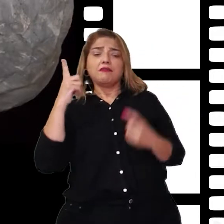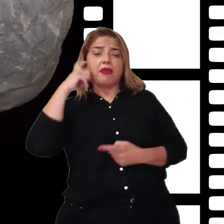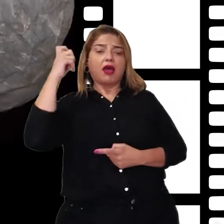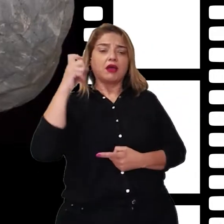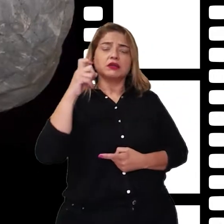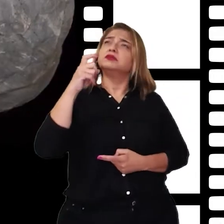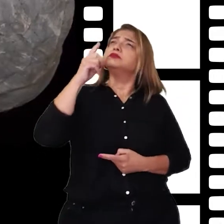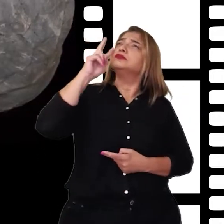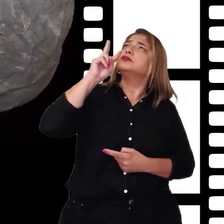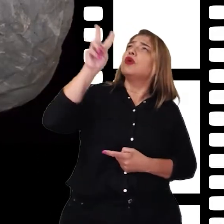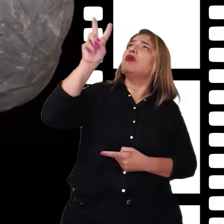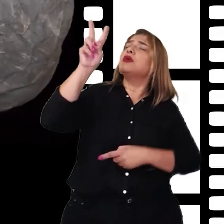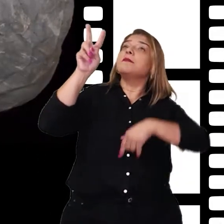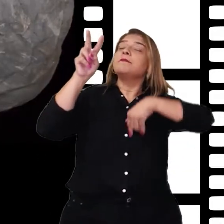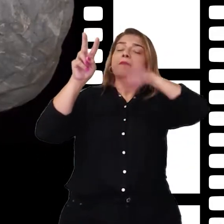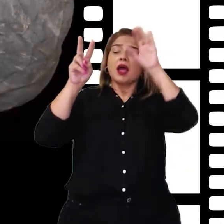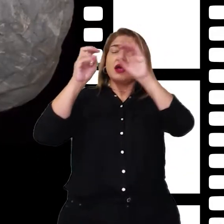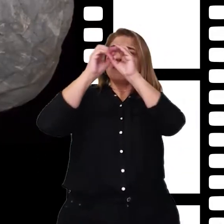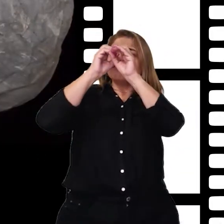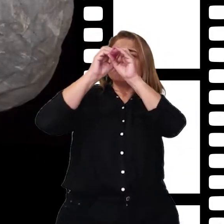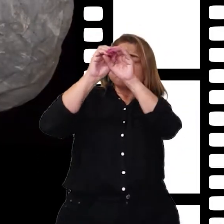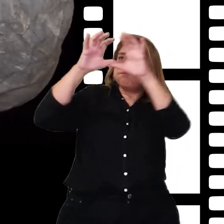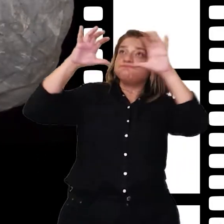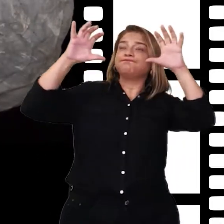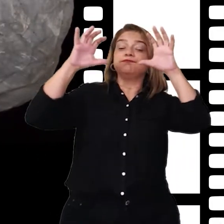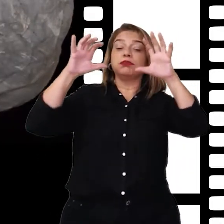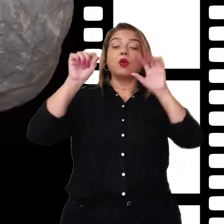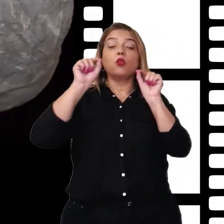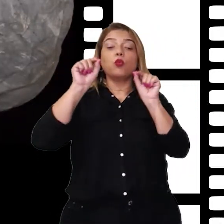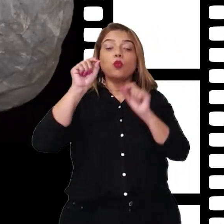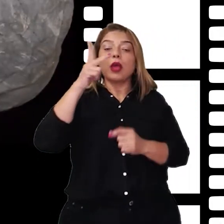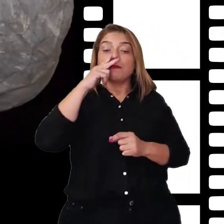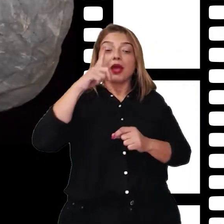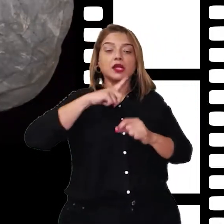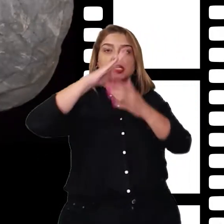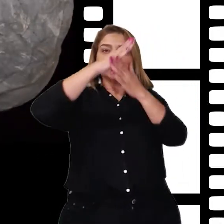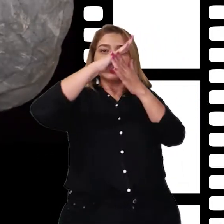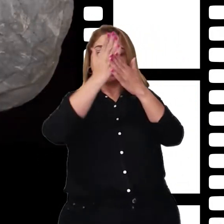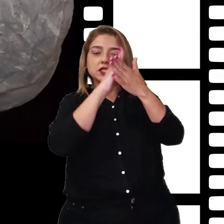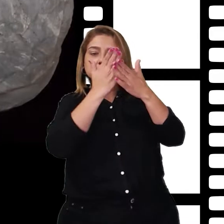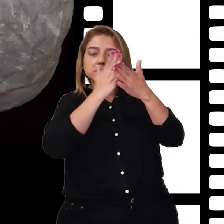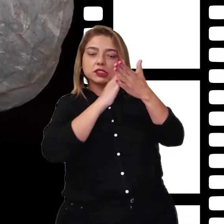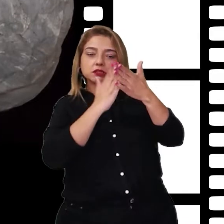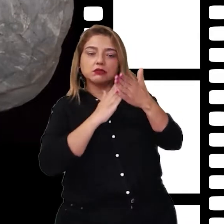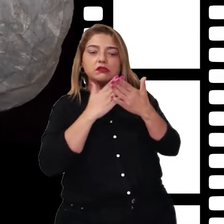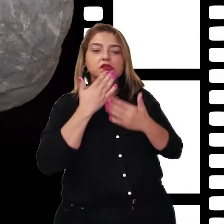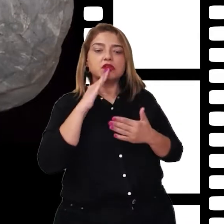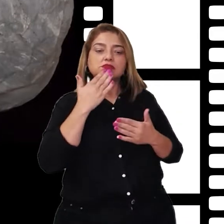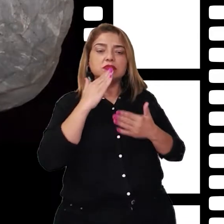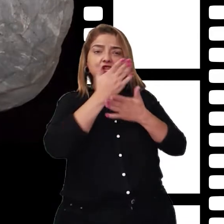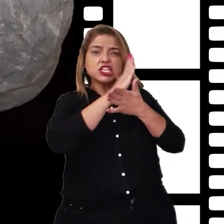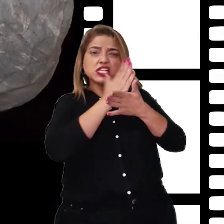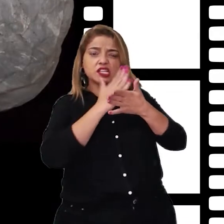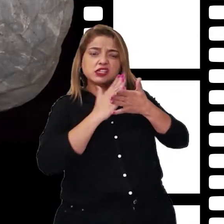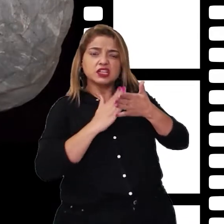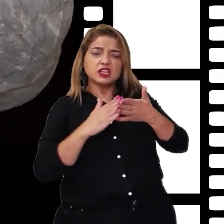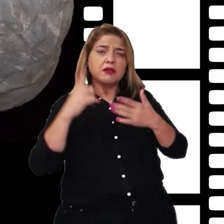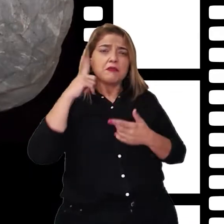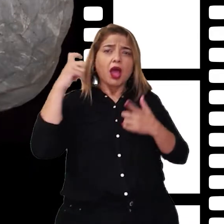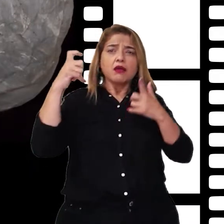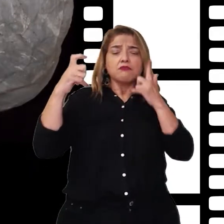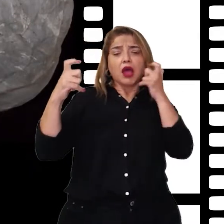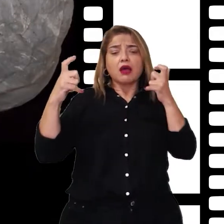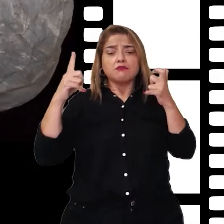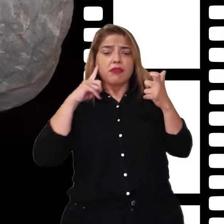observar melhor e notou que a lua estava rachando. Rachando, clique, clique, clique, clique,